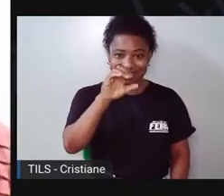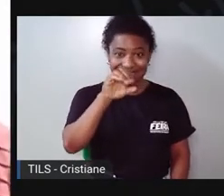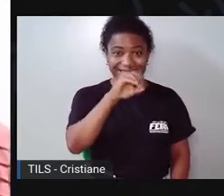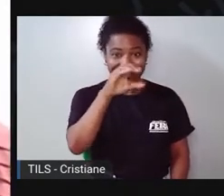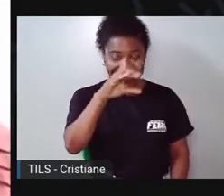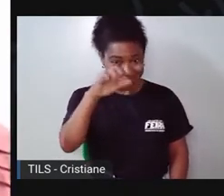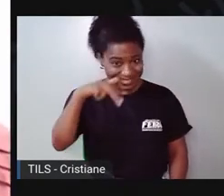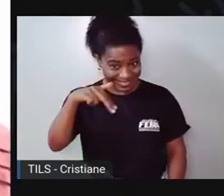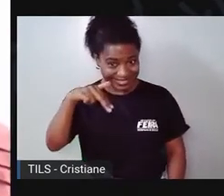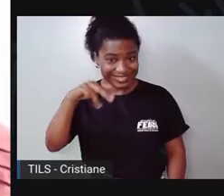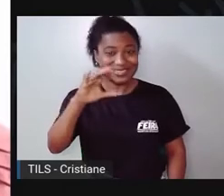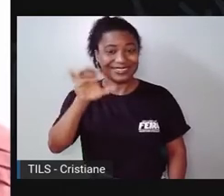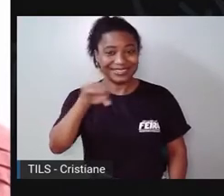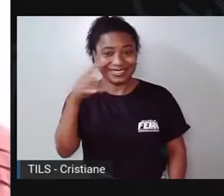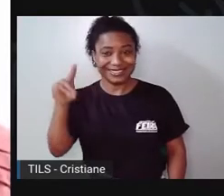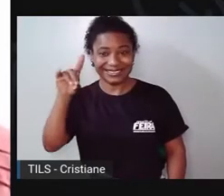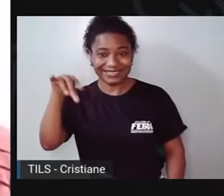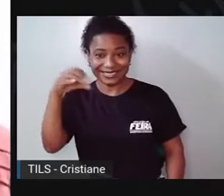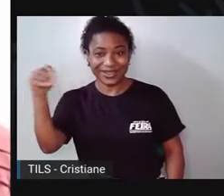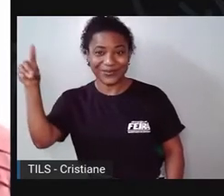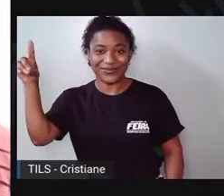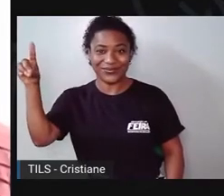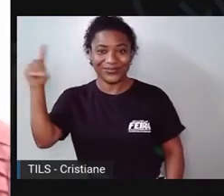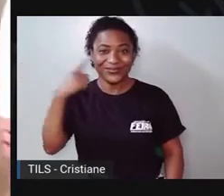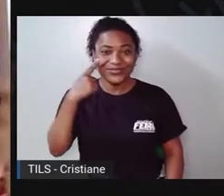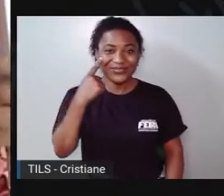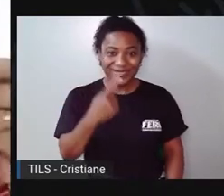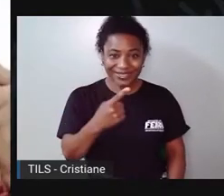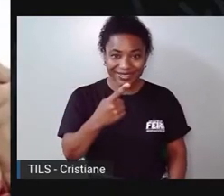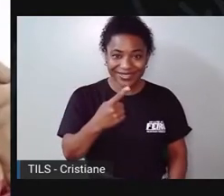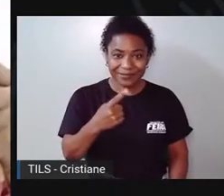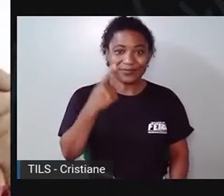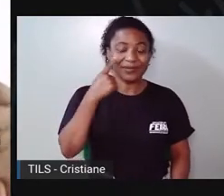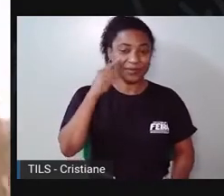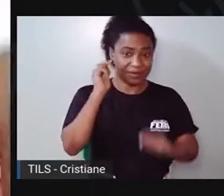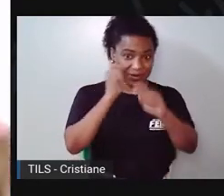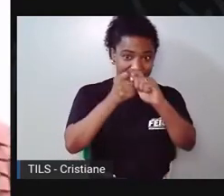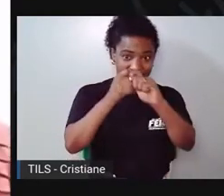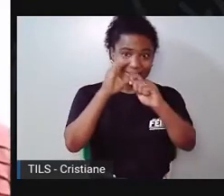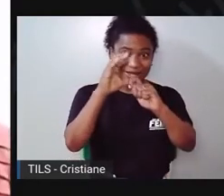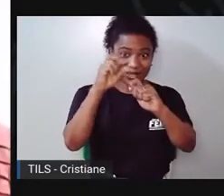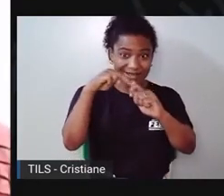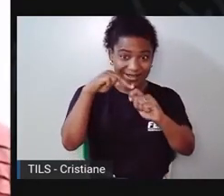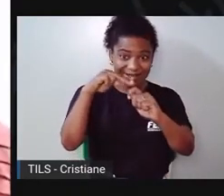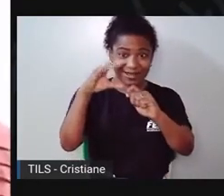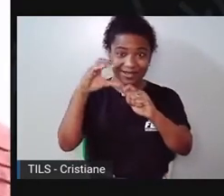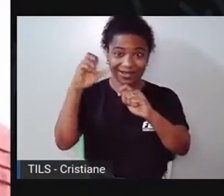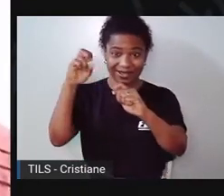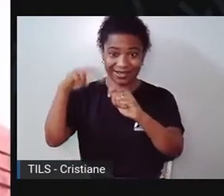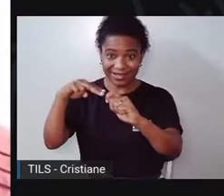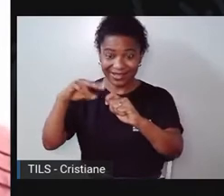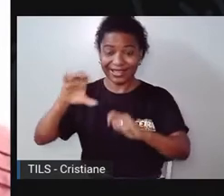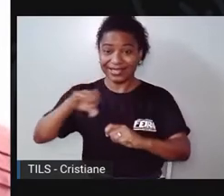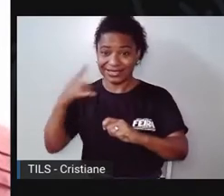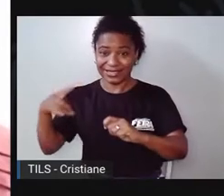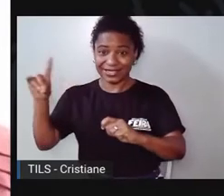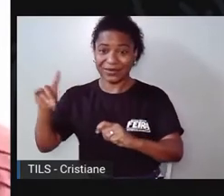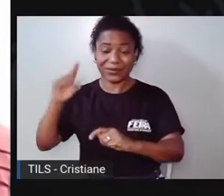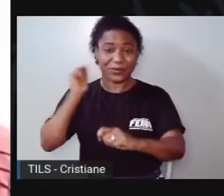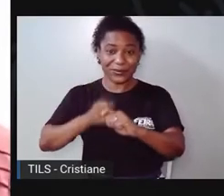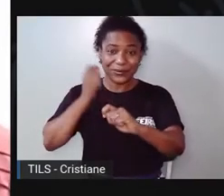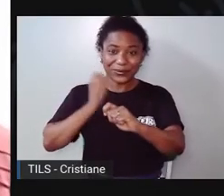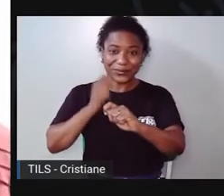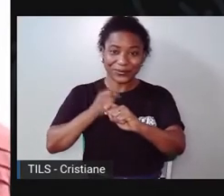can, san, san, san, san, são Um, dois, um, dois,